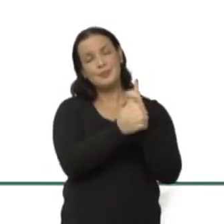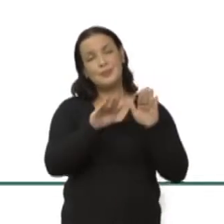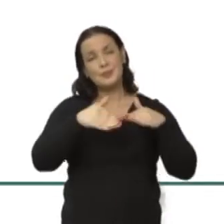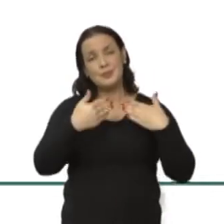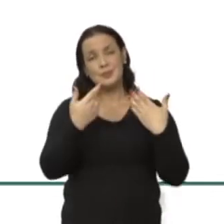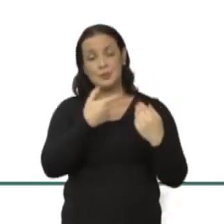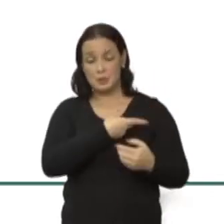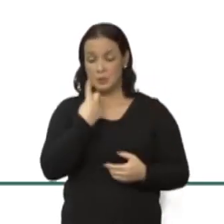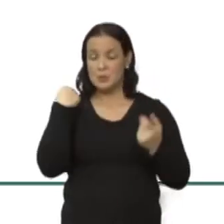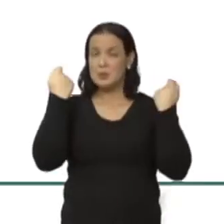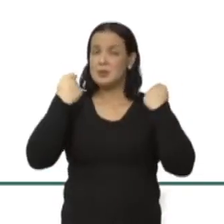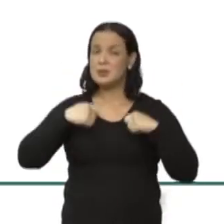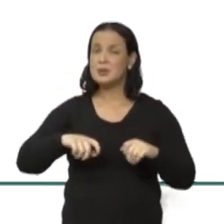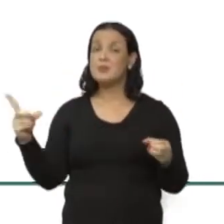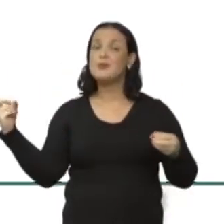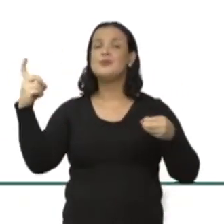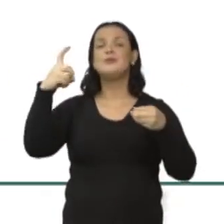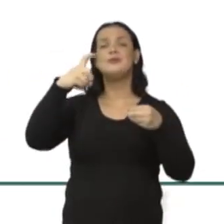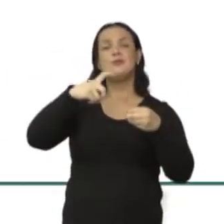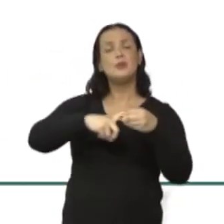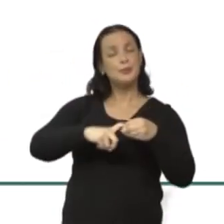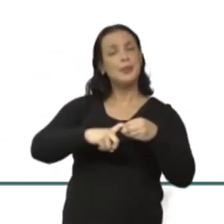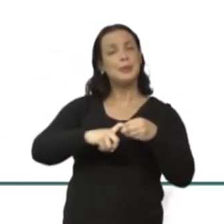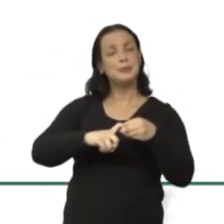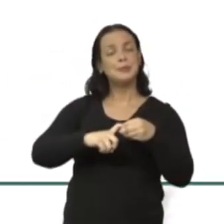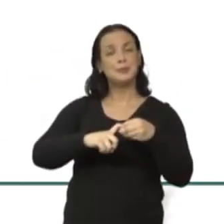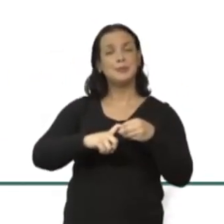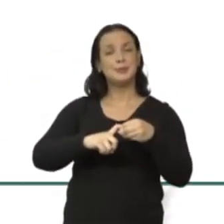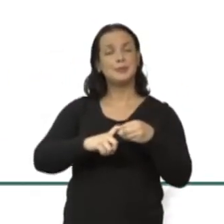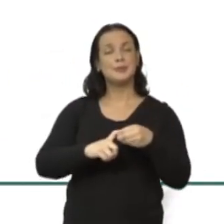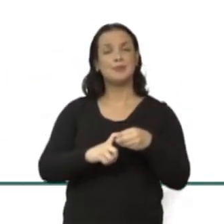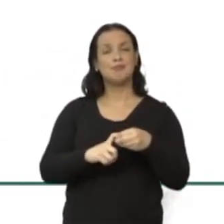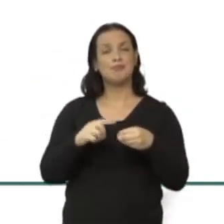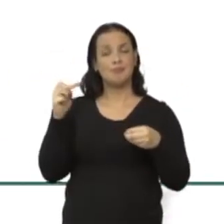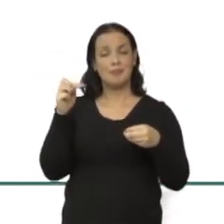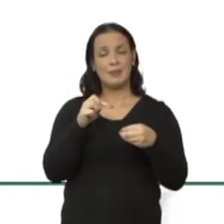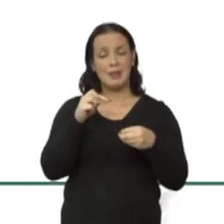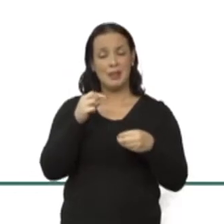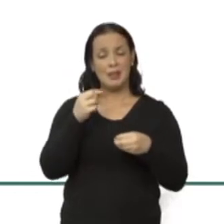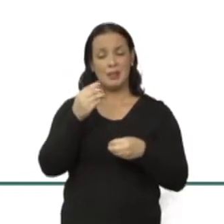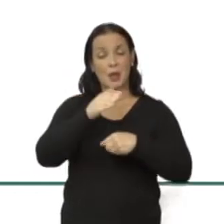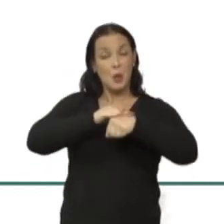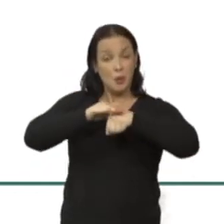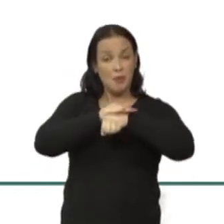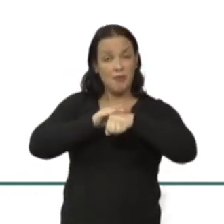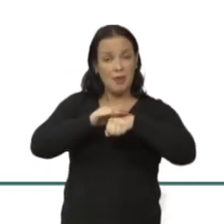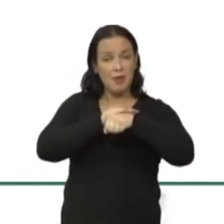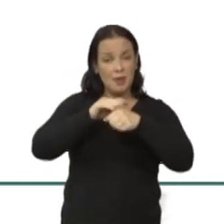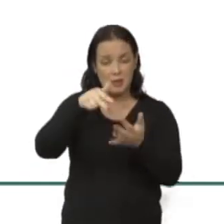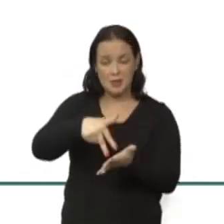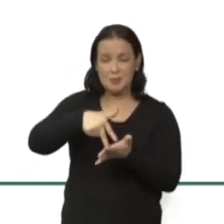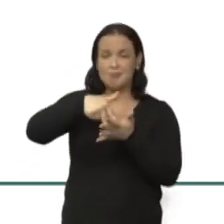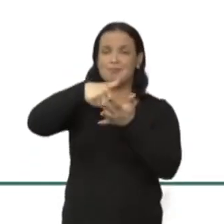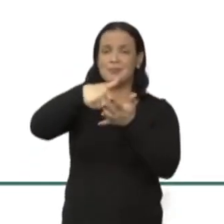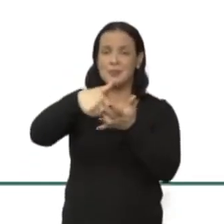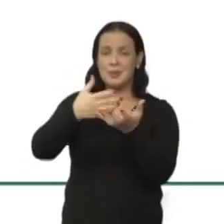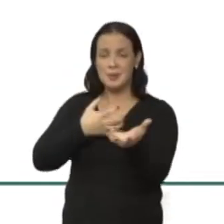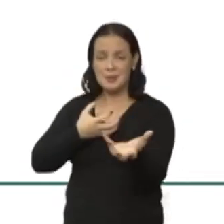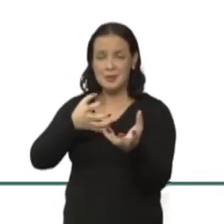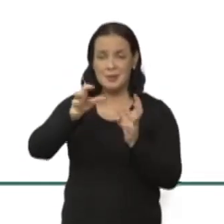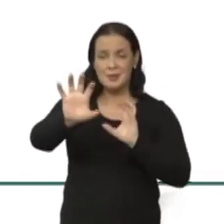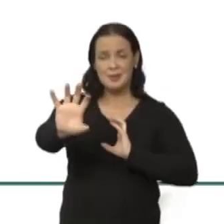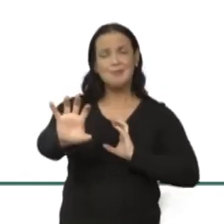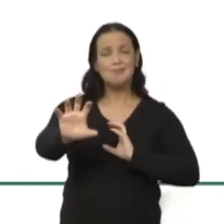precisa retomar essa conversa e nos colocarmos nesse lugar de maior